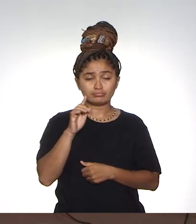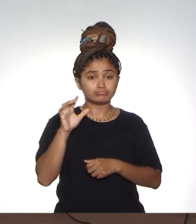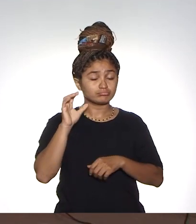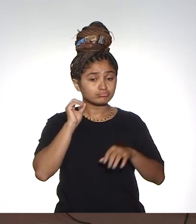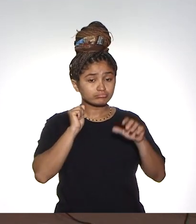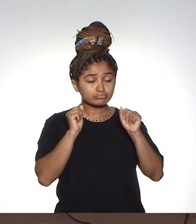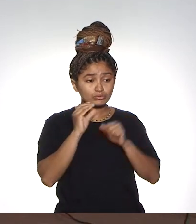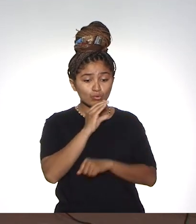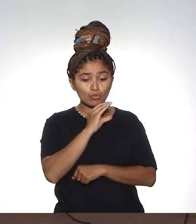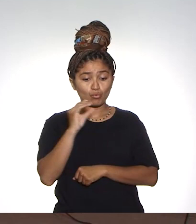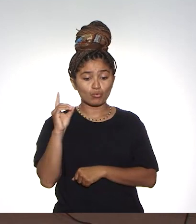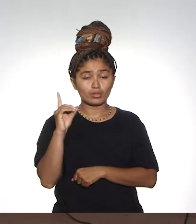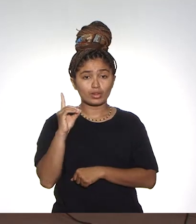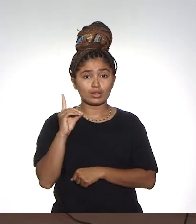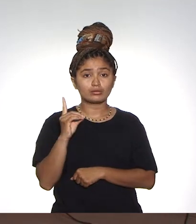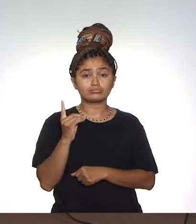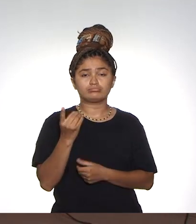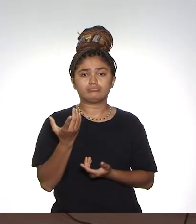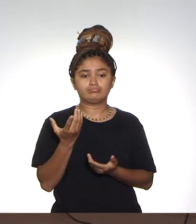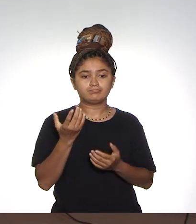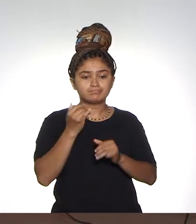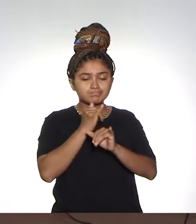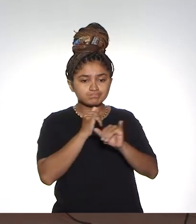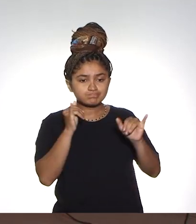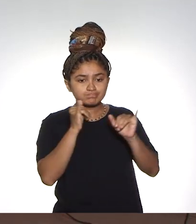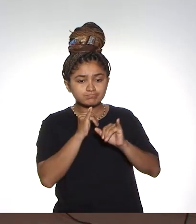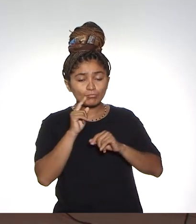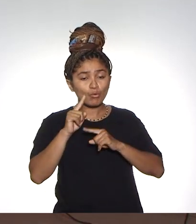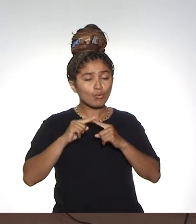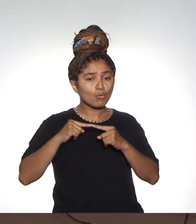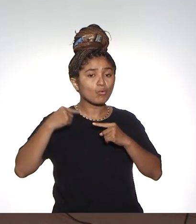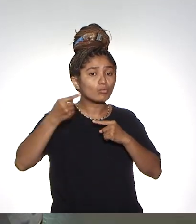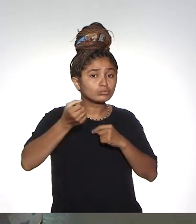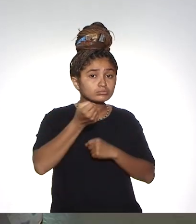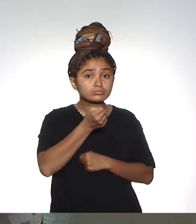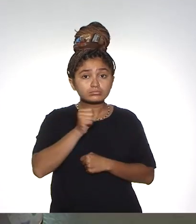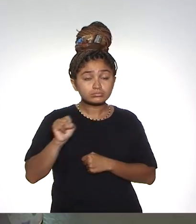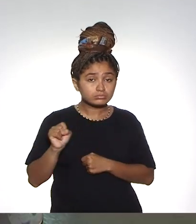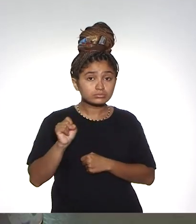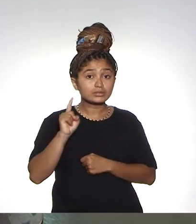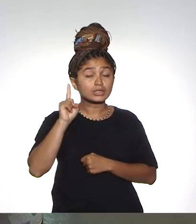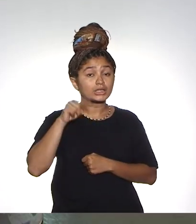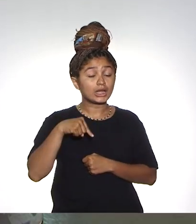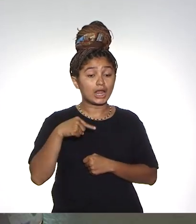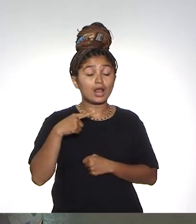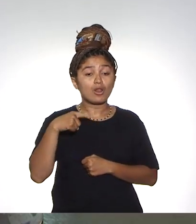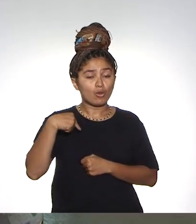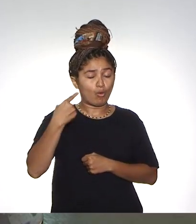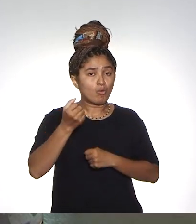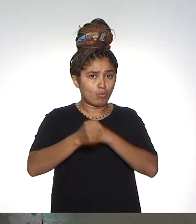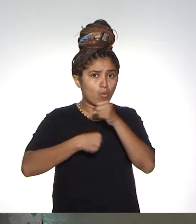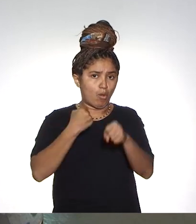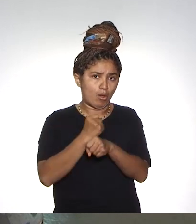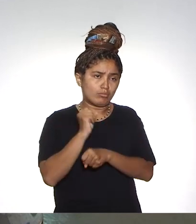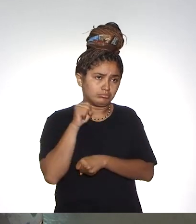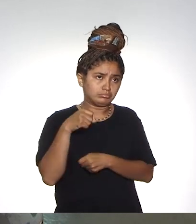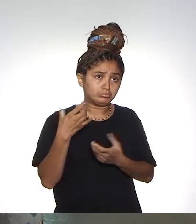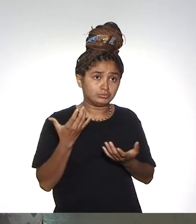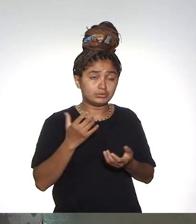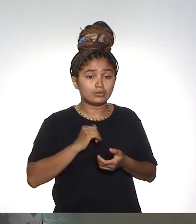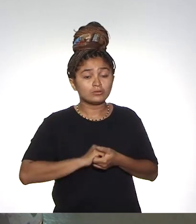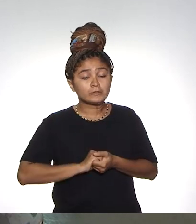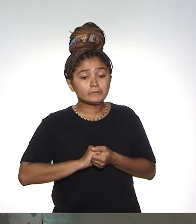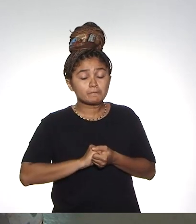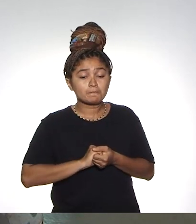coordenadores para verificar algumas ofertas para o próximo semestre, que, consequentemente, é no próximo ano,